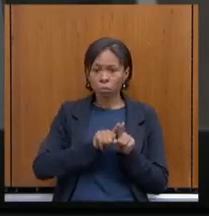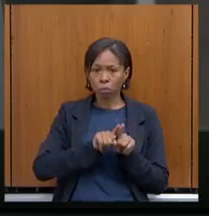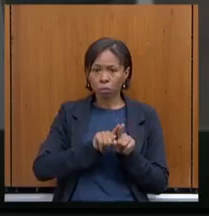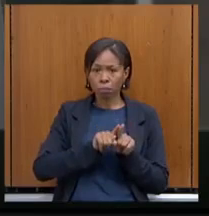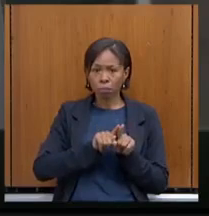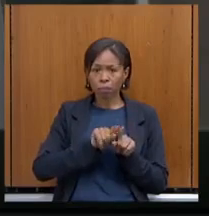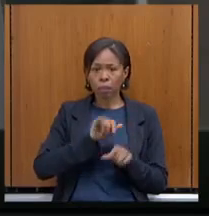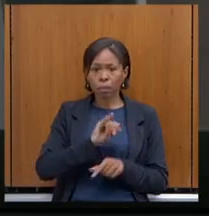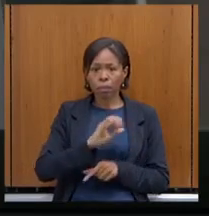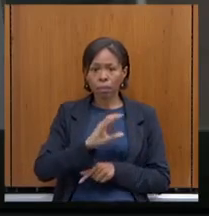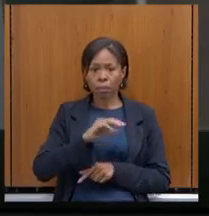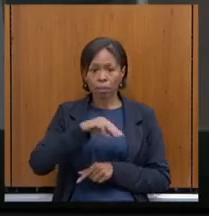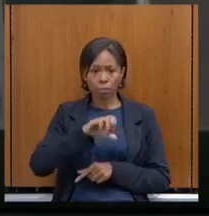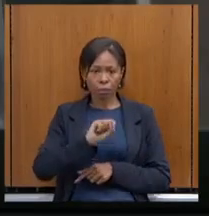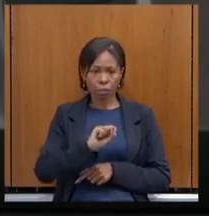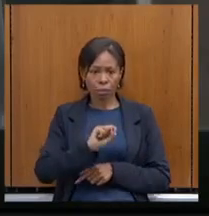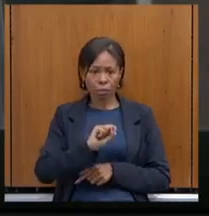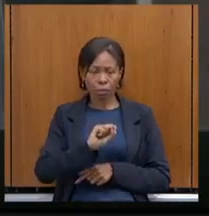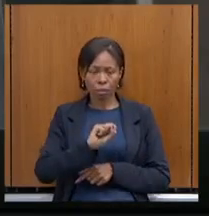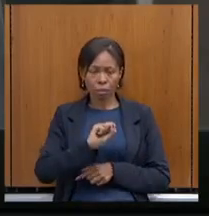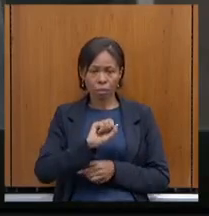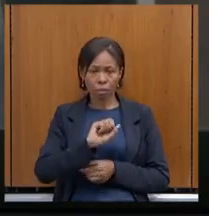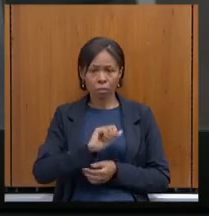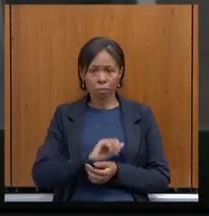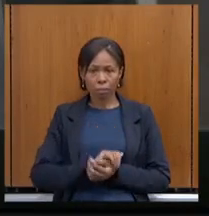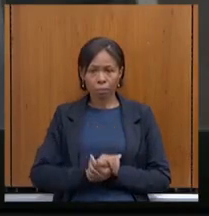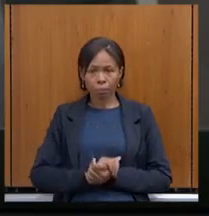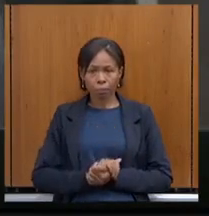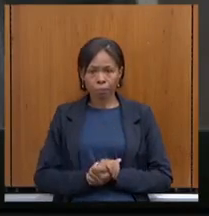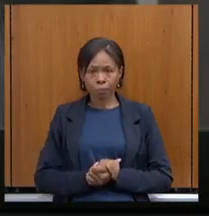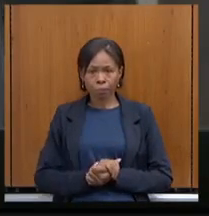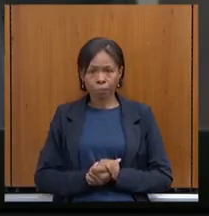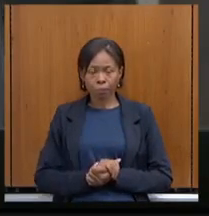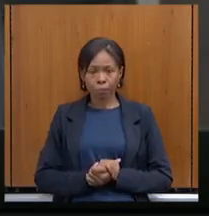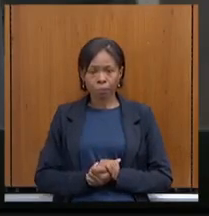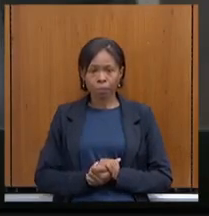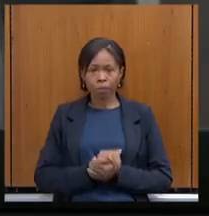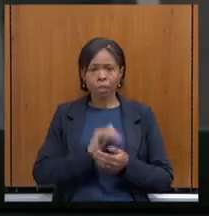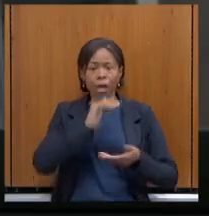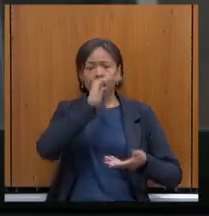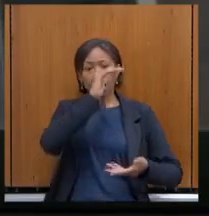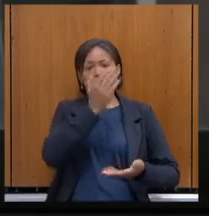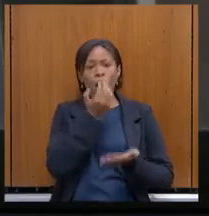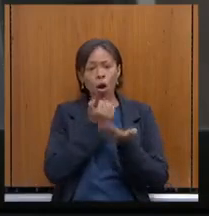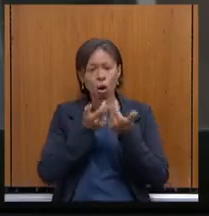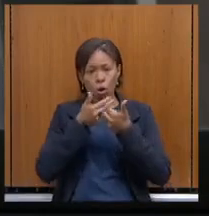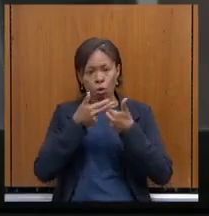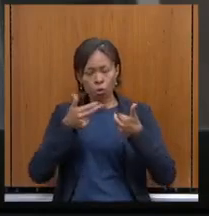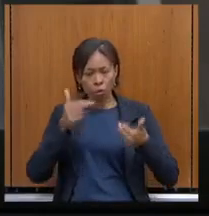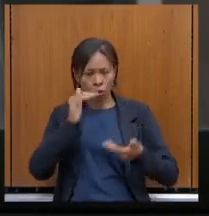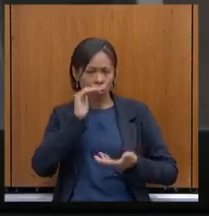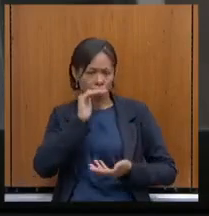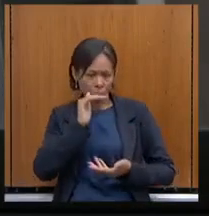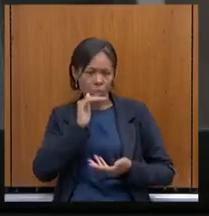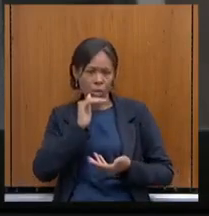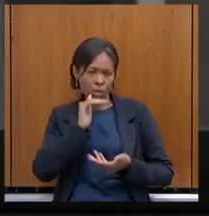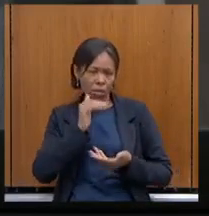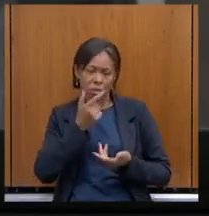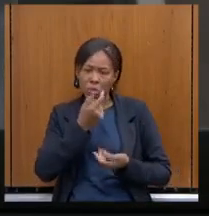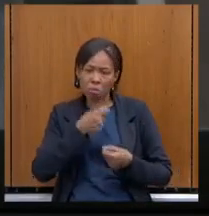básica, praticamente